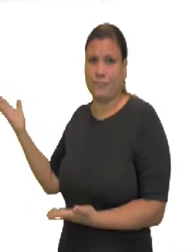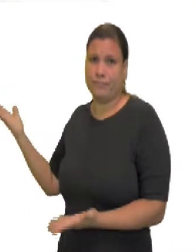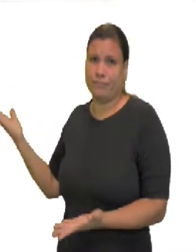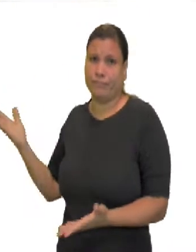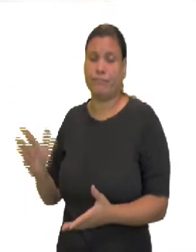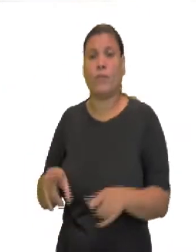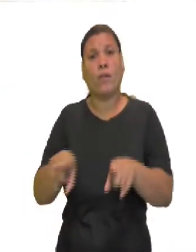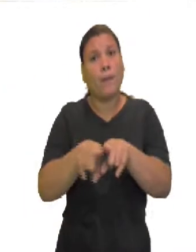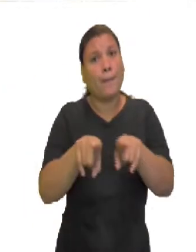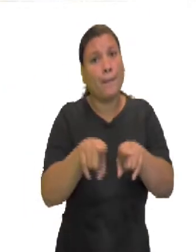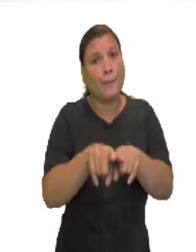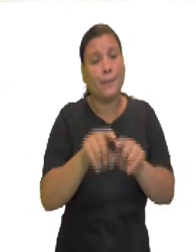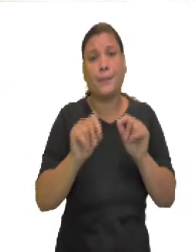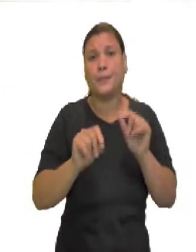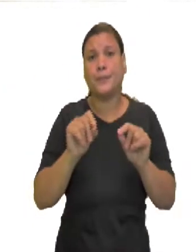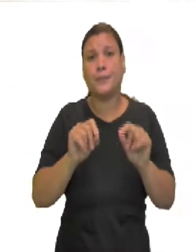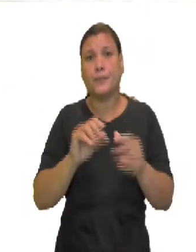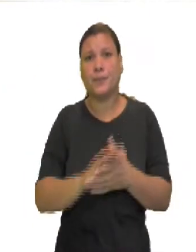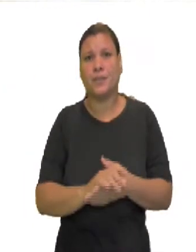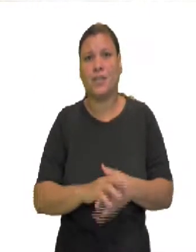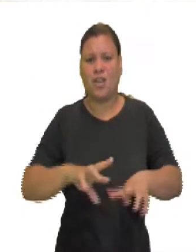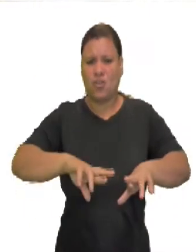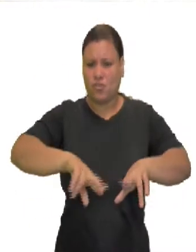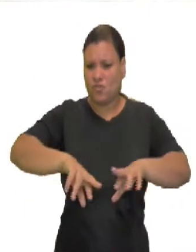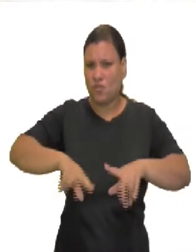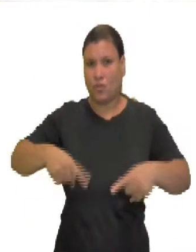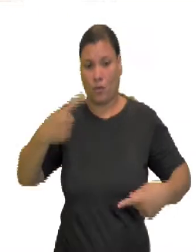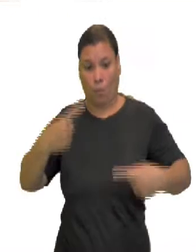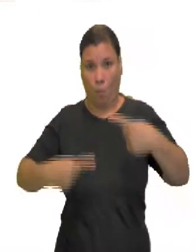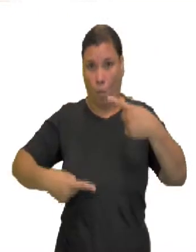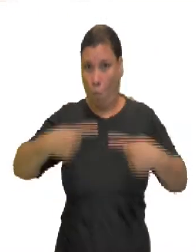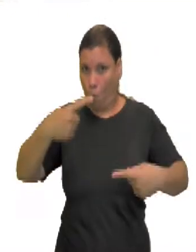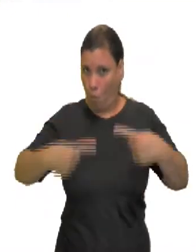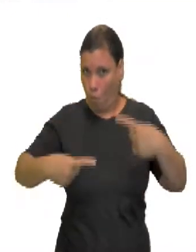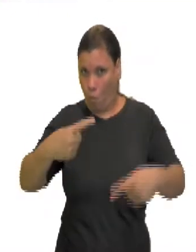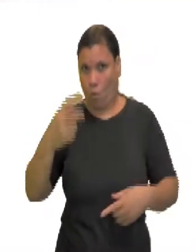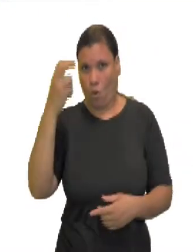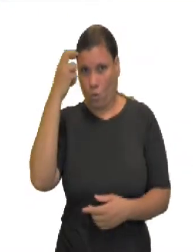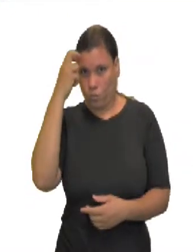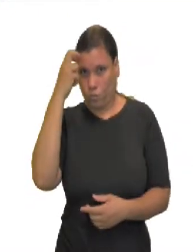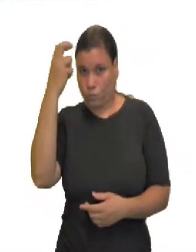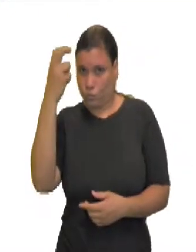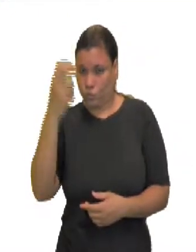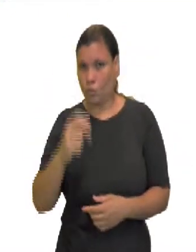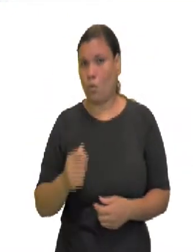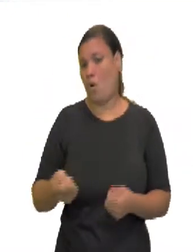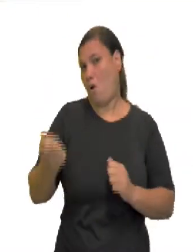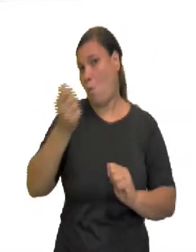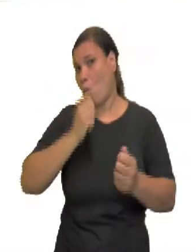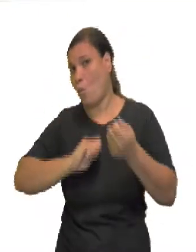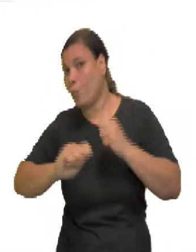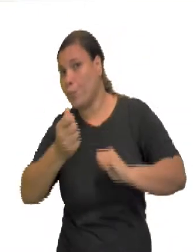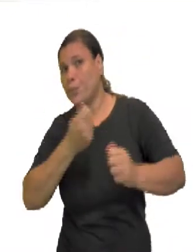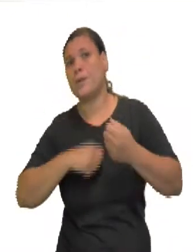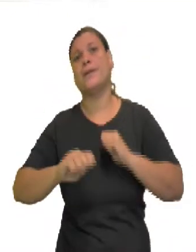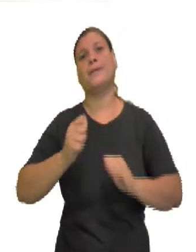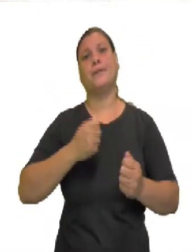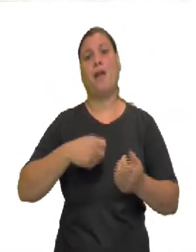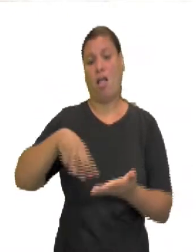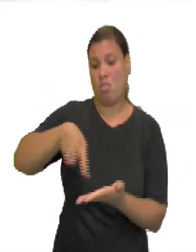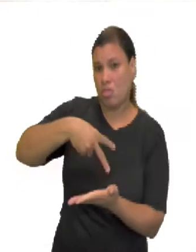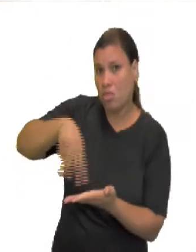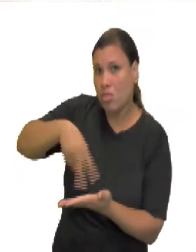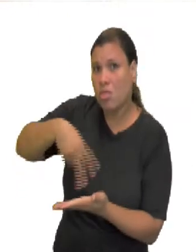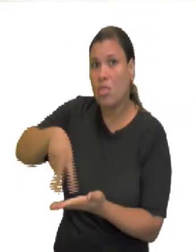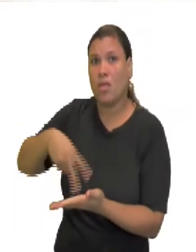Temos também a diferença cultural, política, aspectos econômicos, a dança.